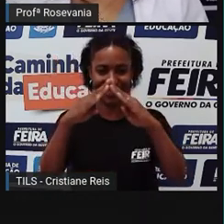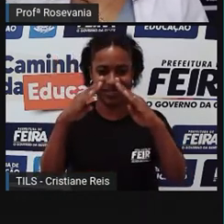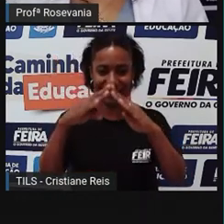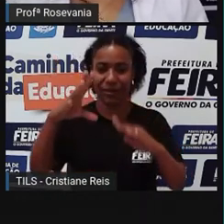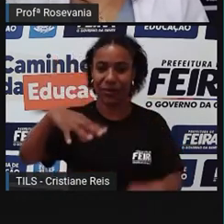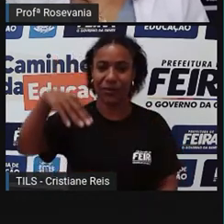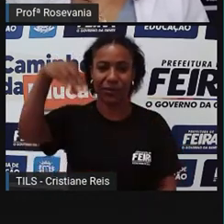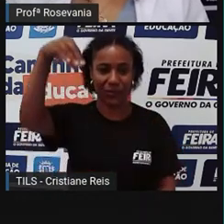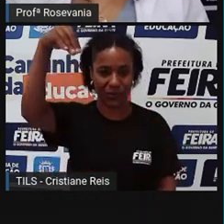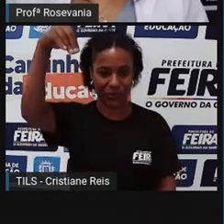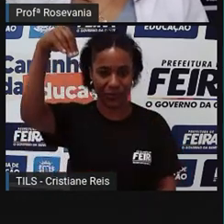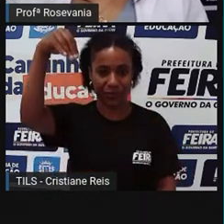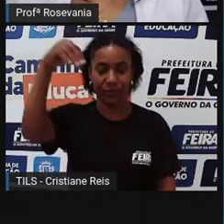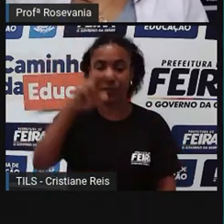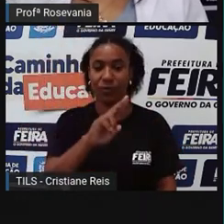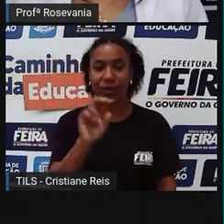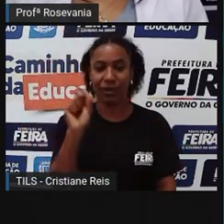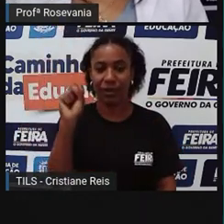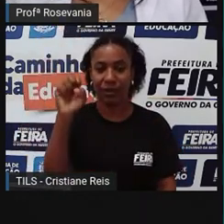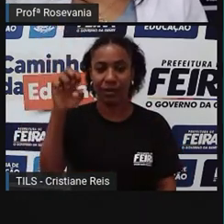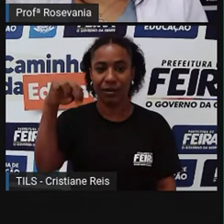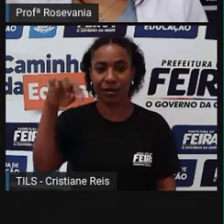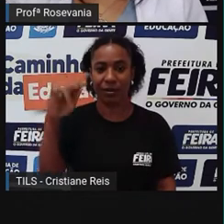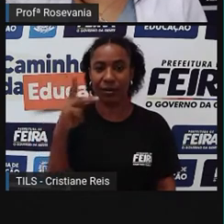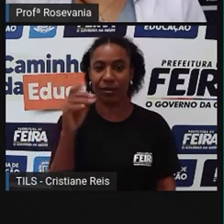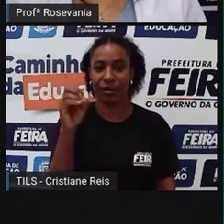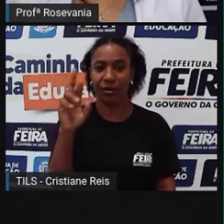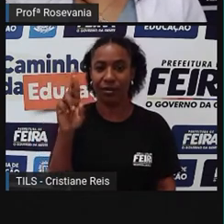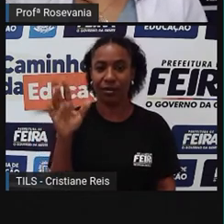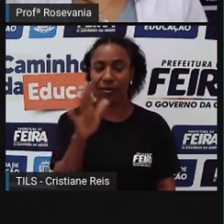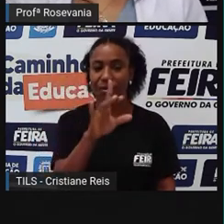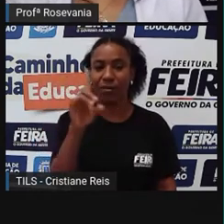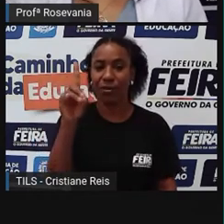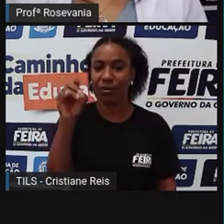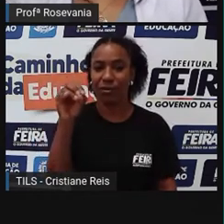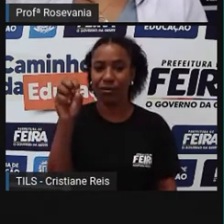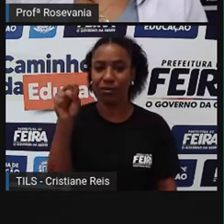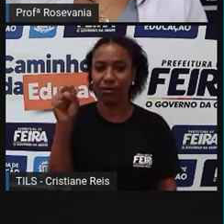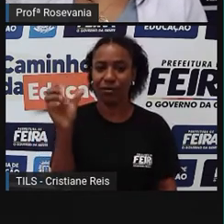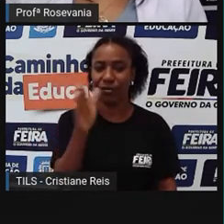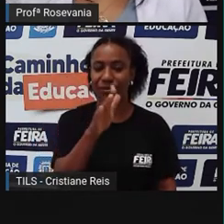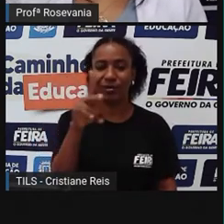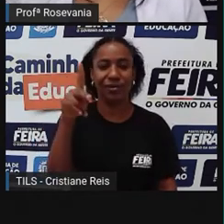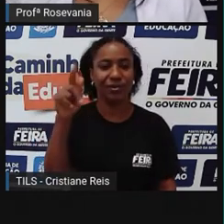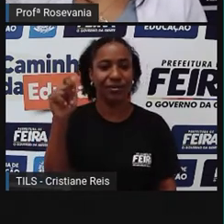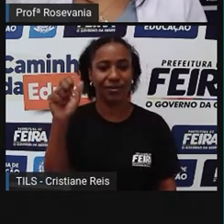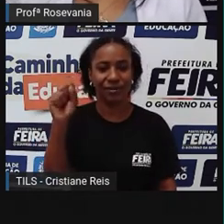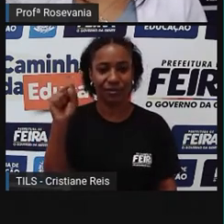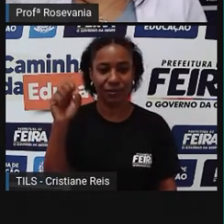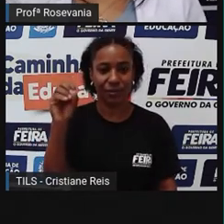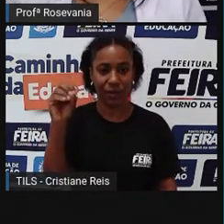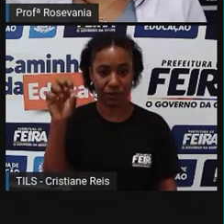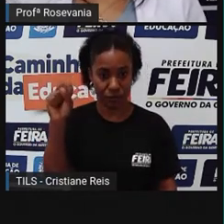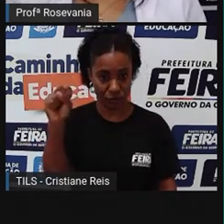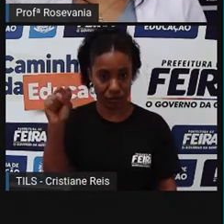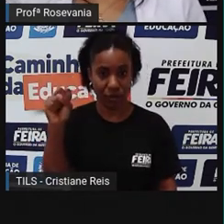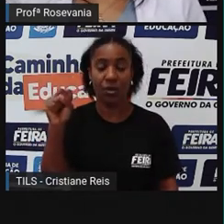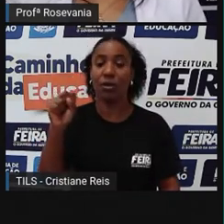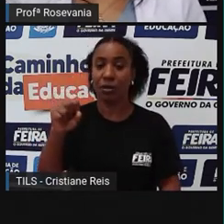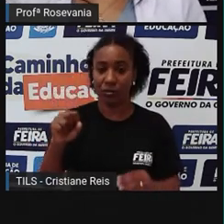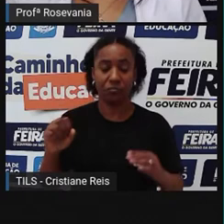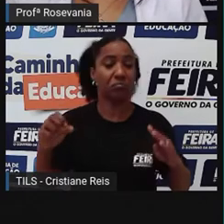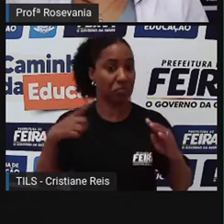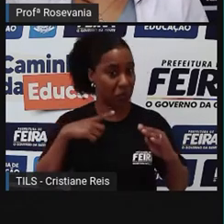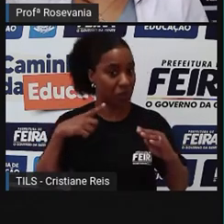outras, né, ela tem um estilo gótico e ela é toda construída, né, em pedra e